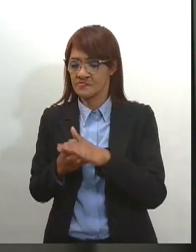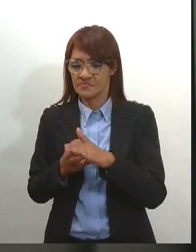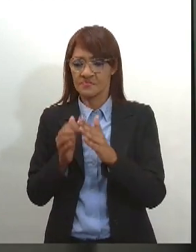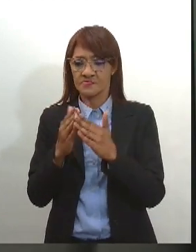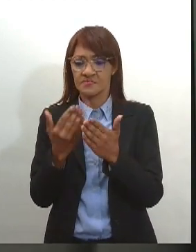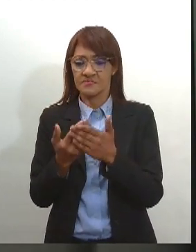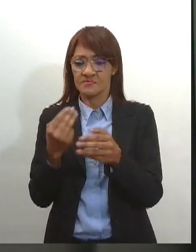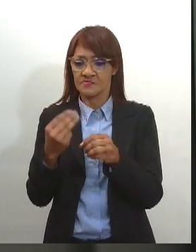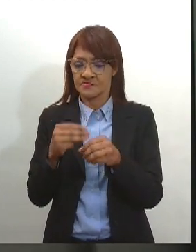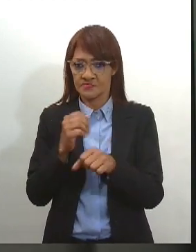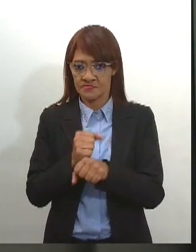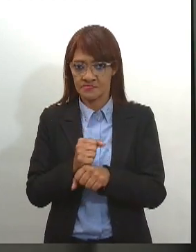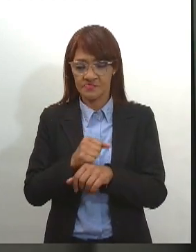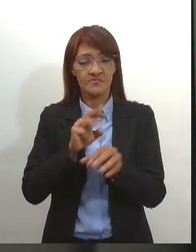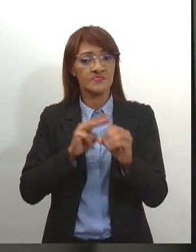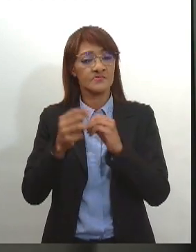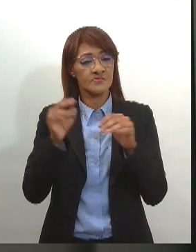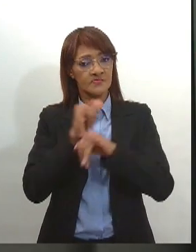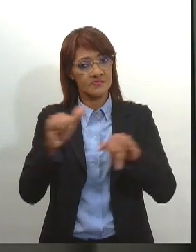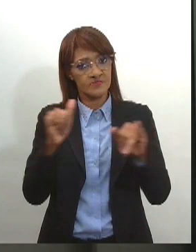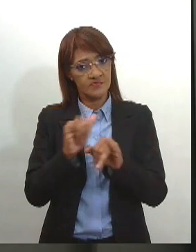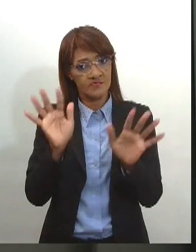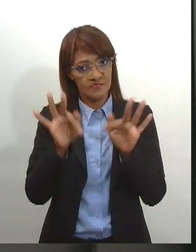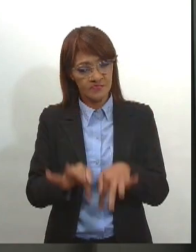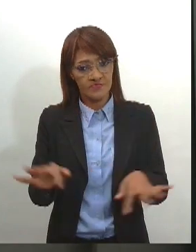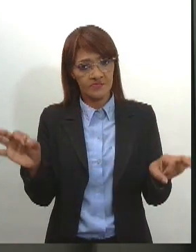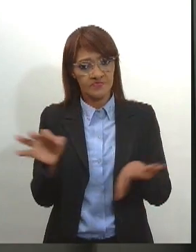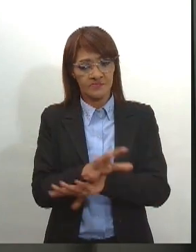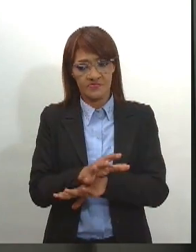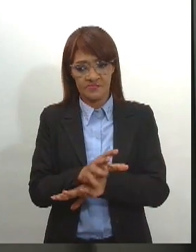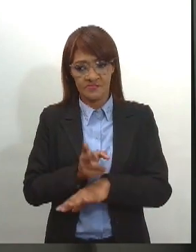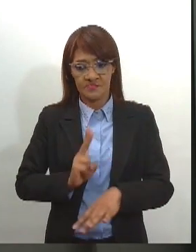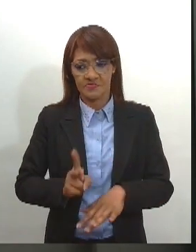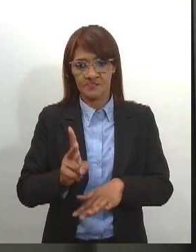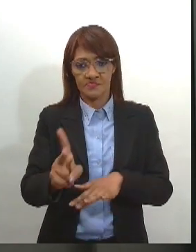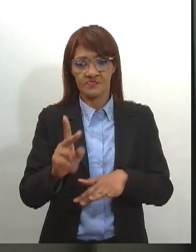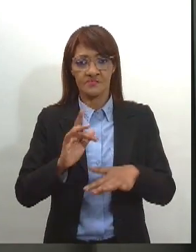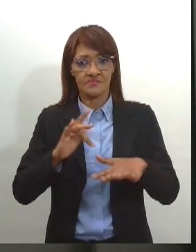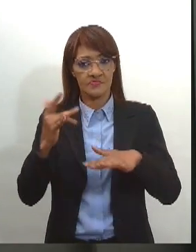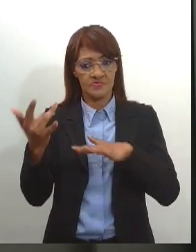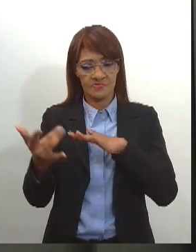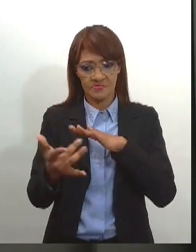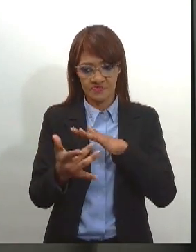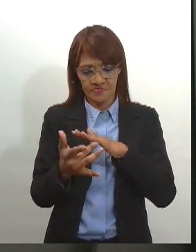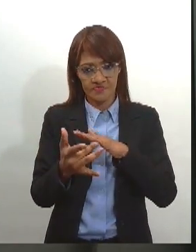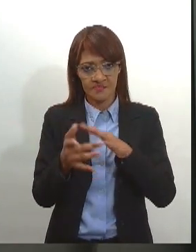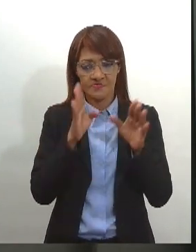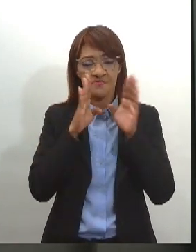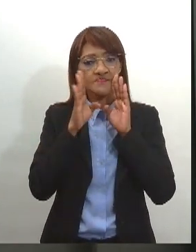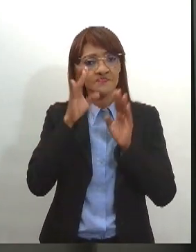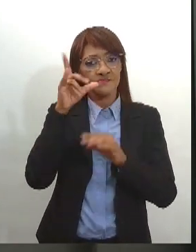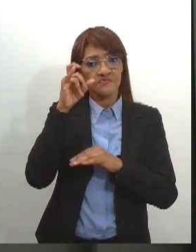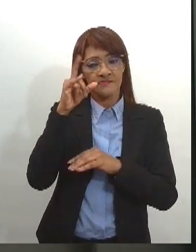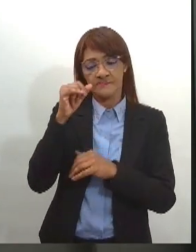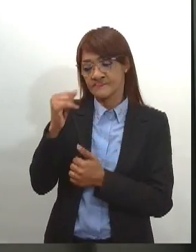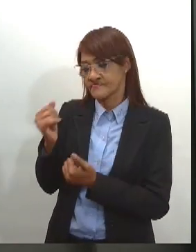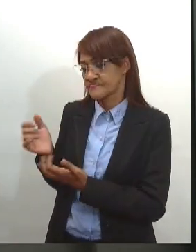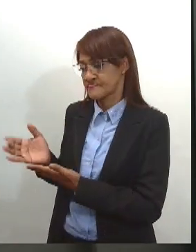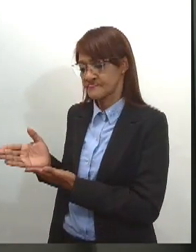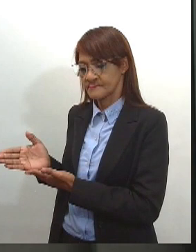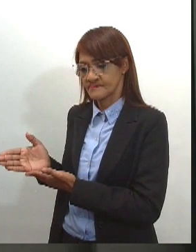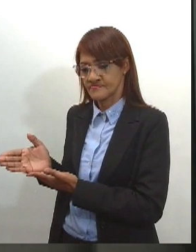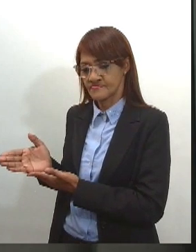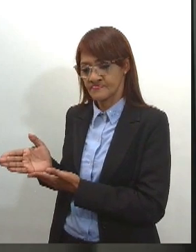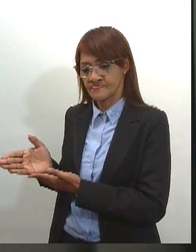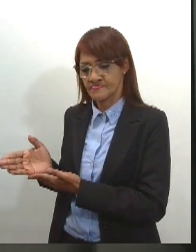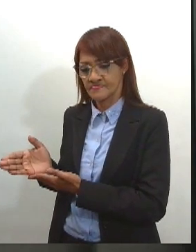O informativo TV Alese fica por aqui. Siga a TV Alese nas redes sociais Facebook, Instagram e Twitter. Um abraço para